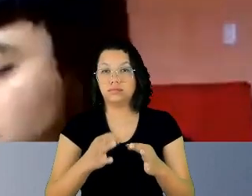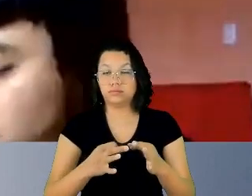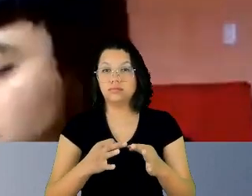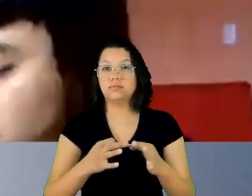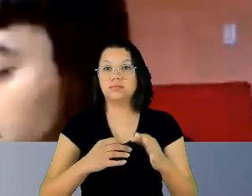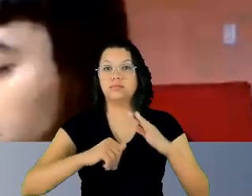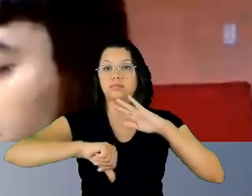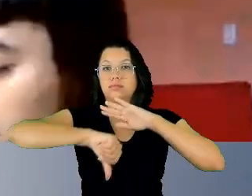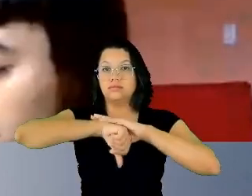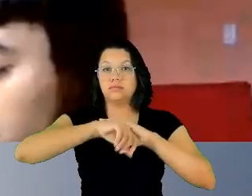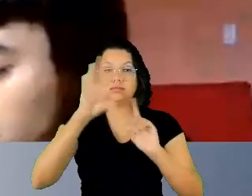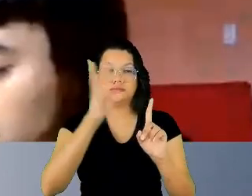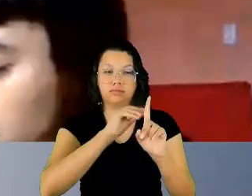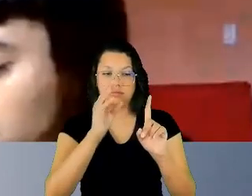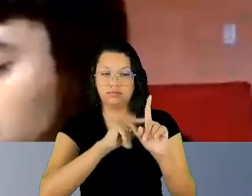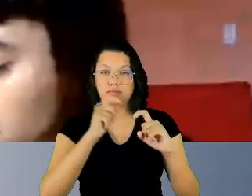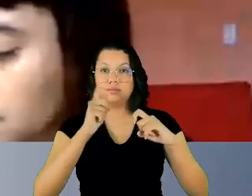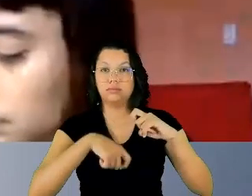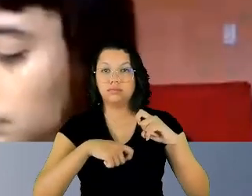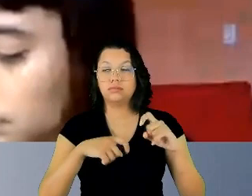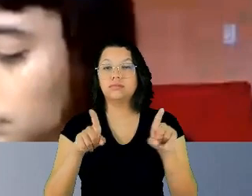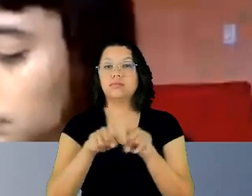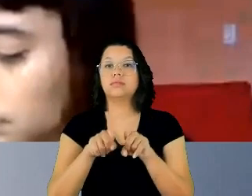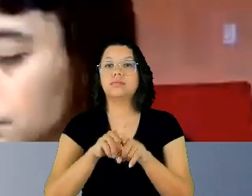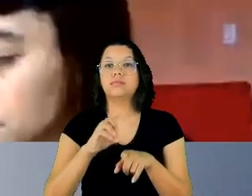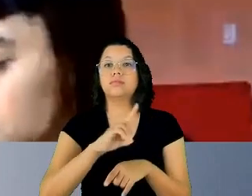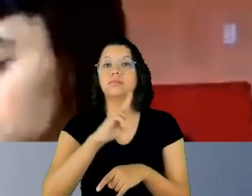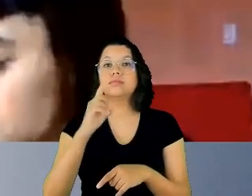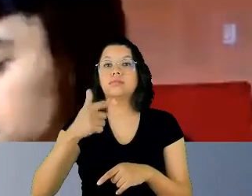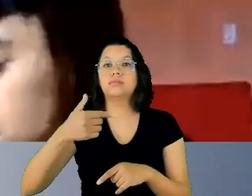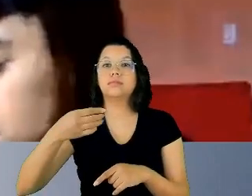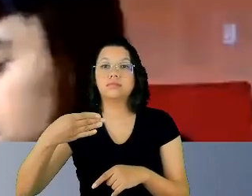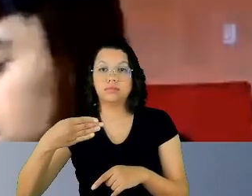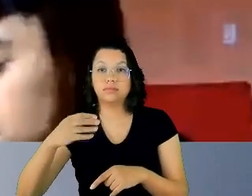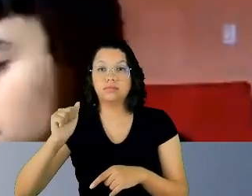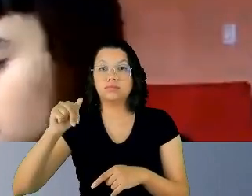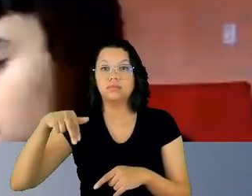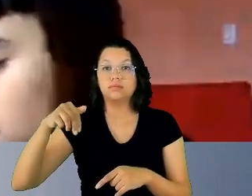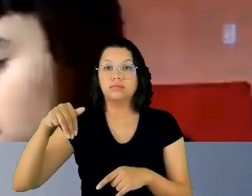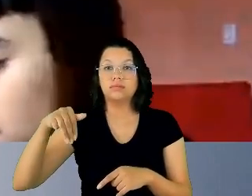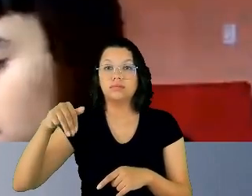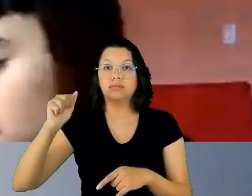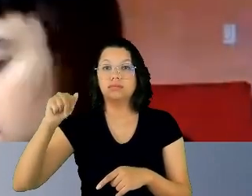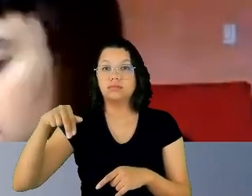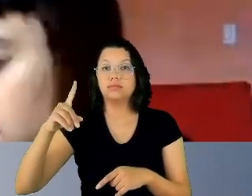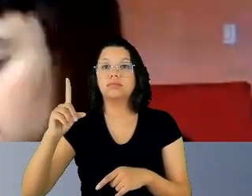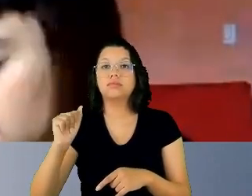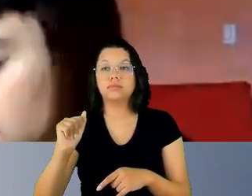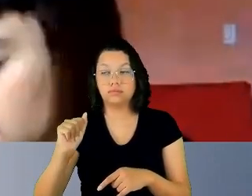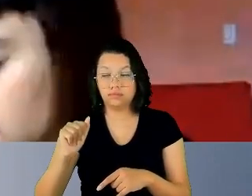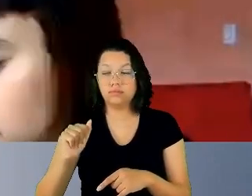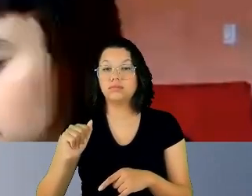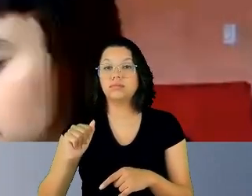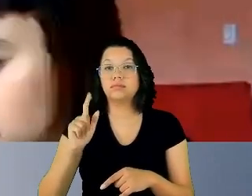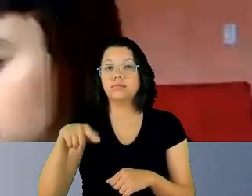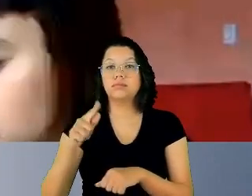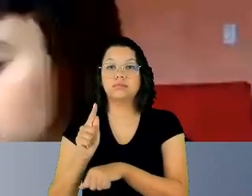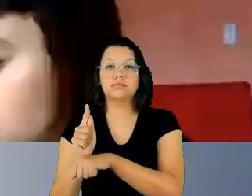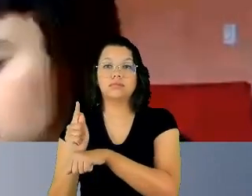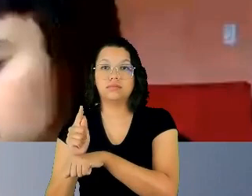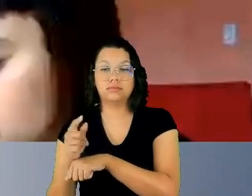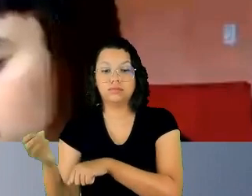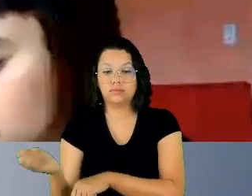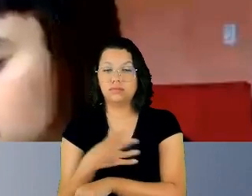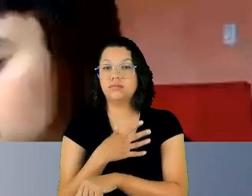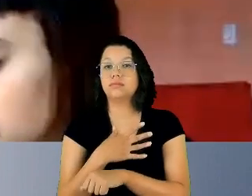sexual. E no dia 24, a Amanda Kamanchek, que é a gerente de inovação da